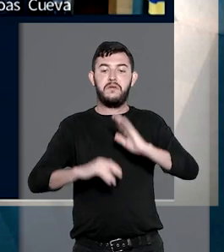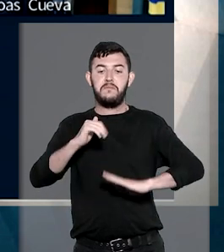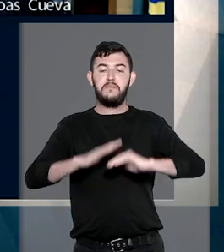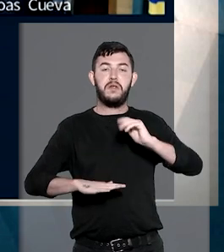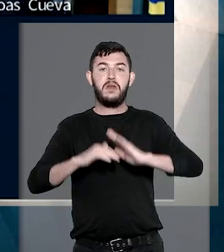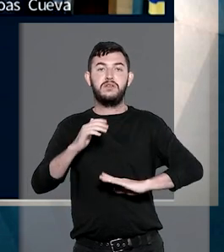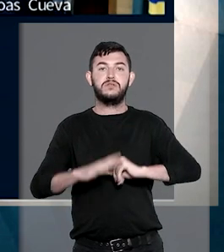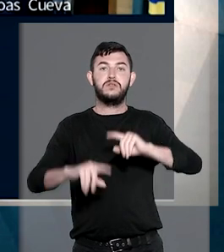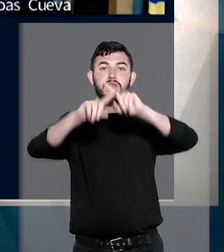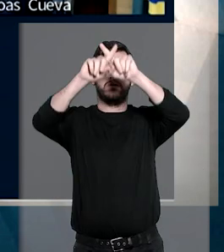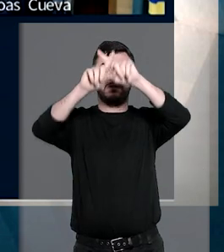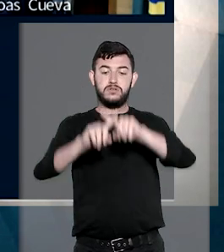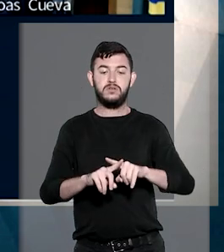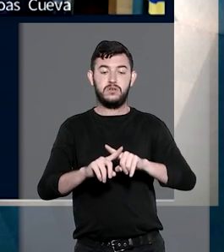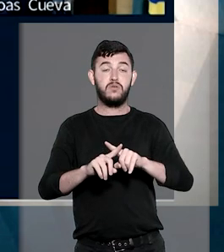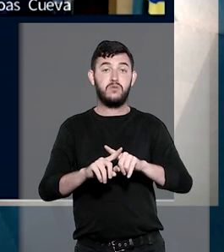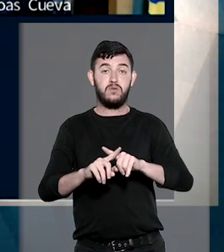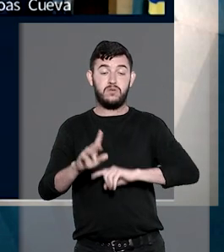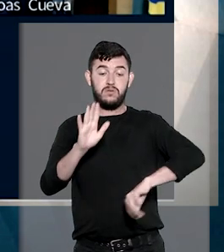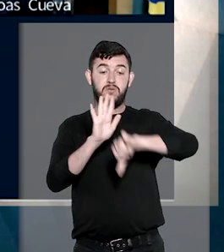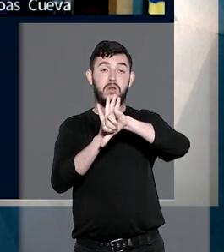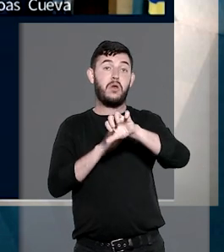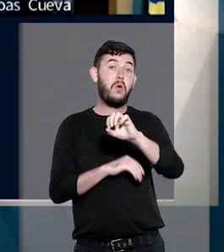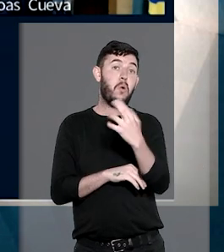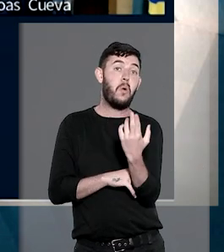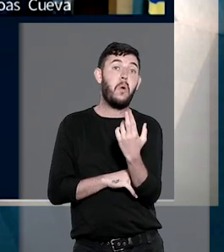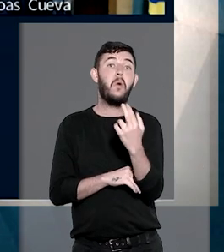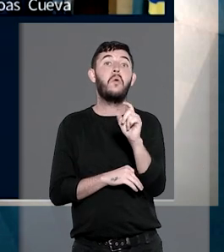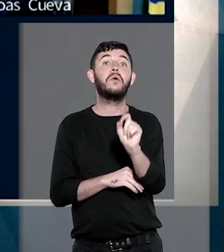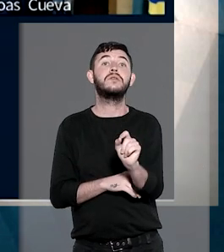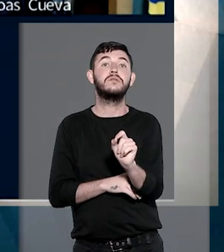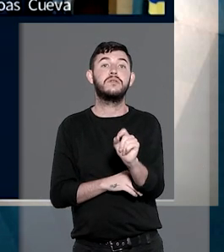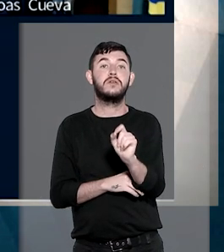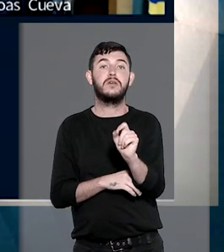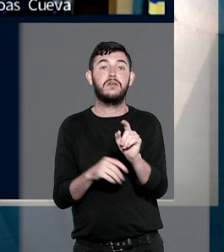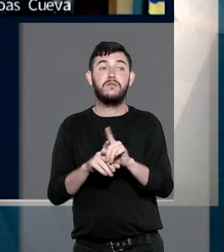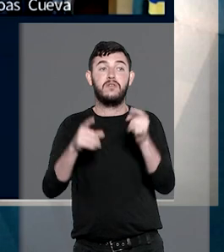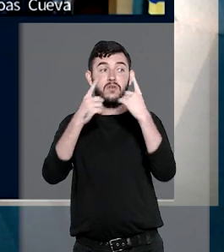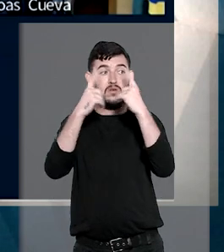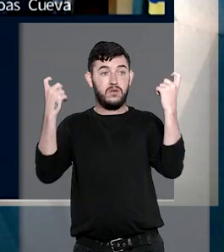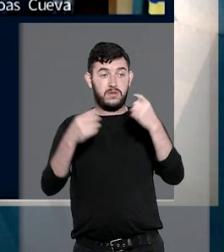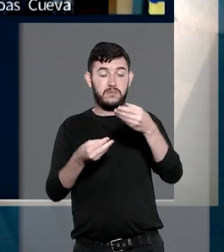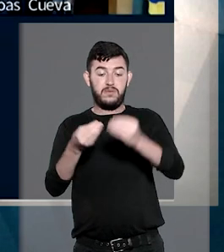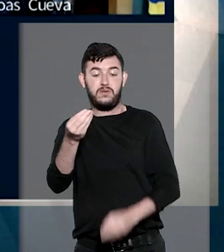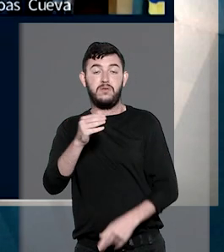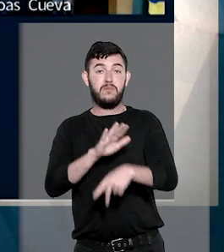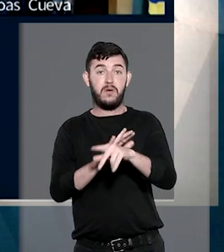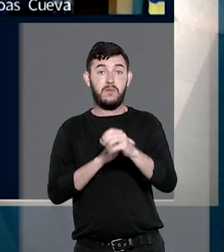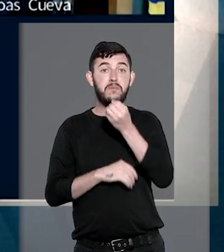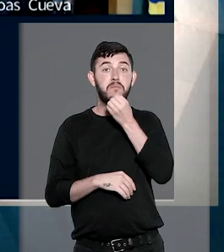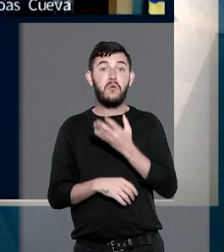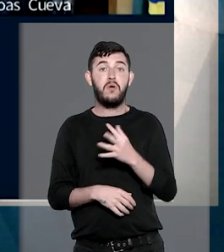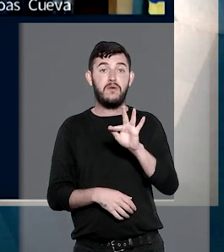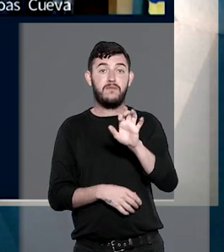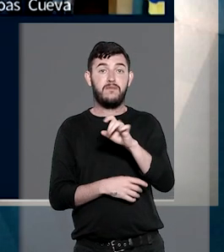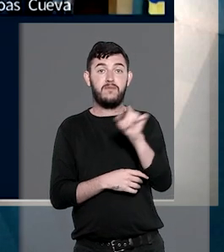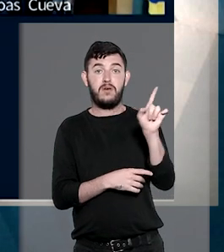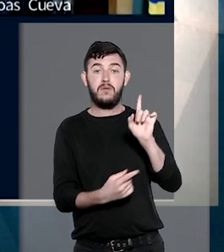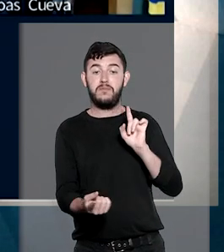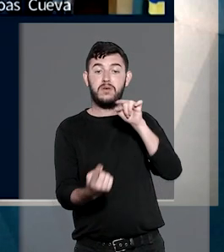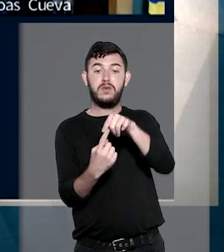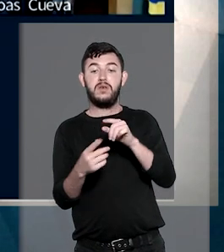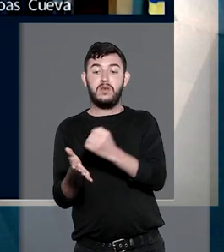concorrência desleal ou de violação dos deveres decorrentes da boa-fé objetiva e da função social do contrato.